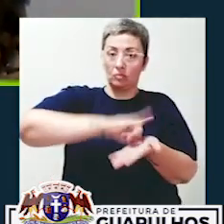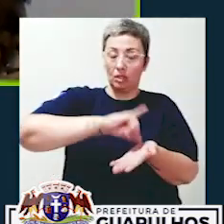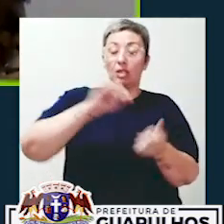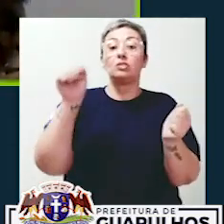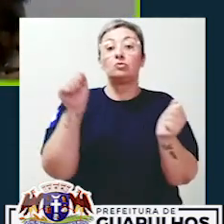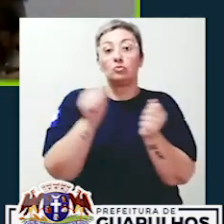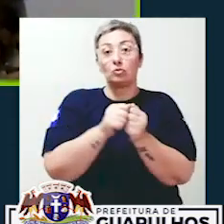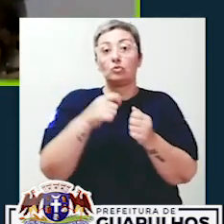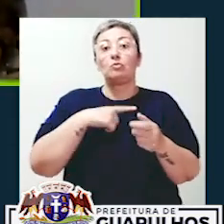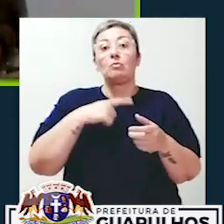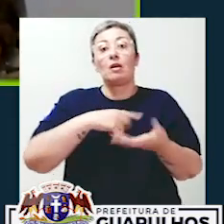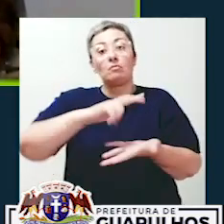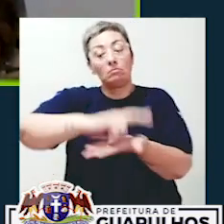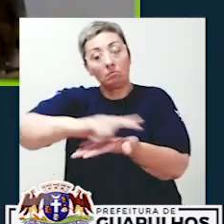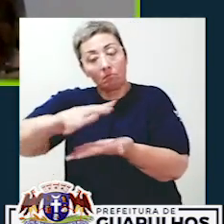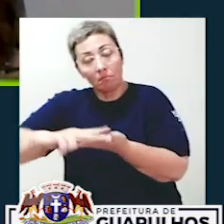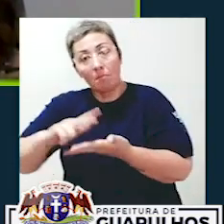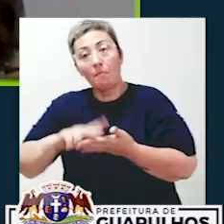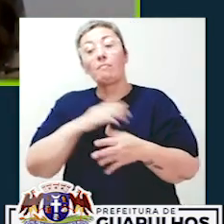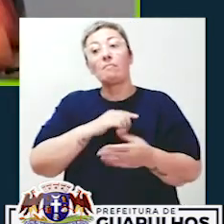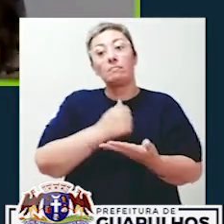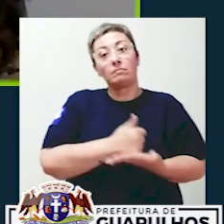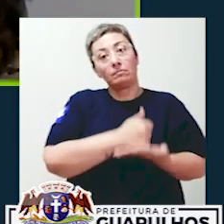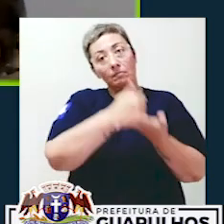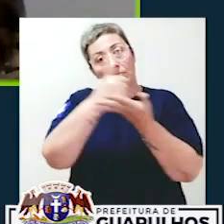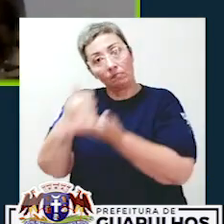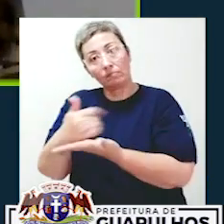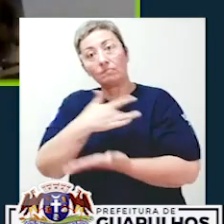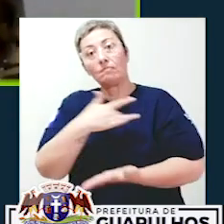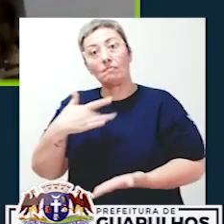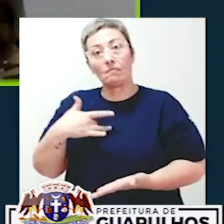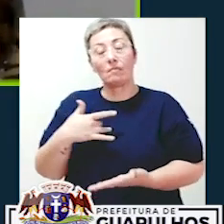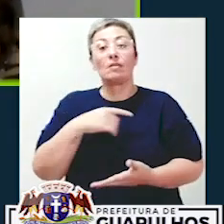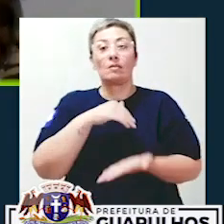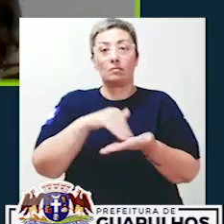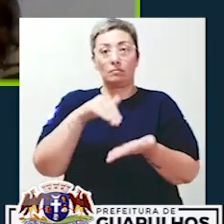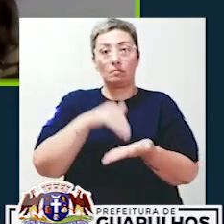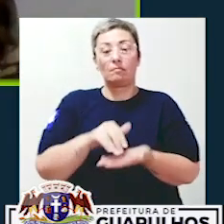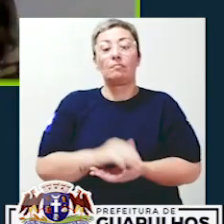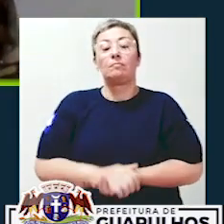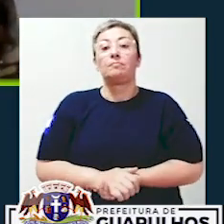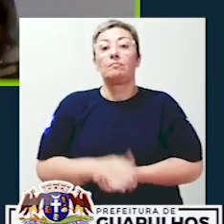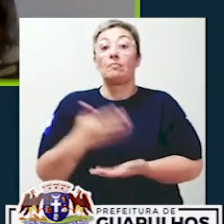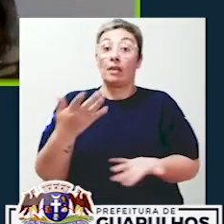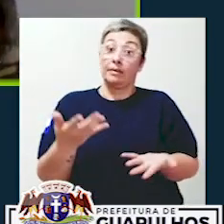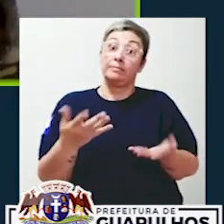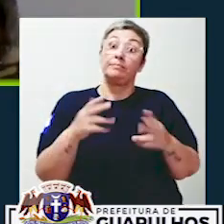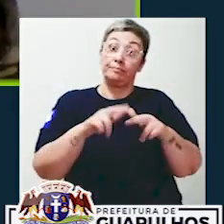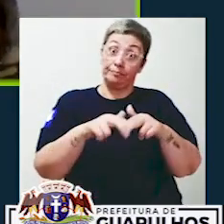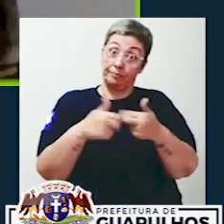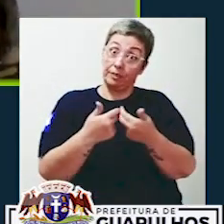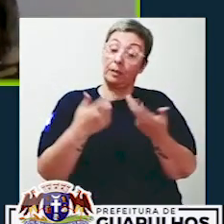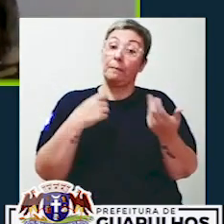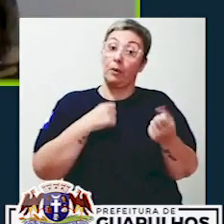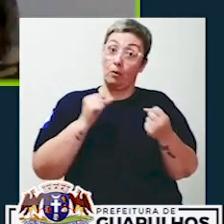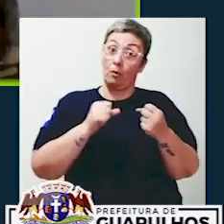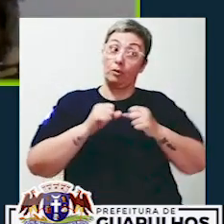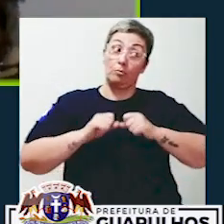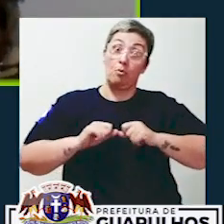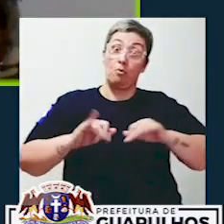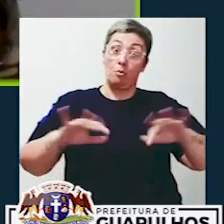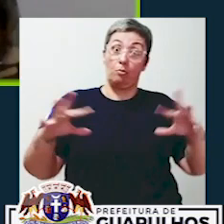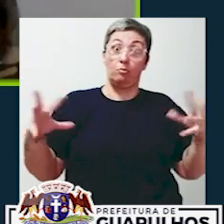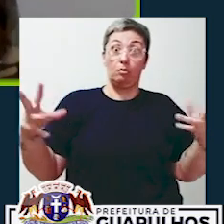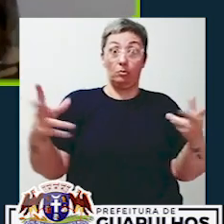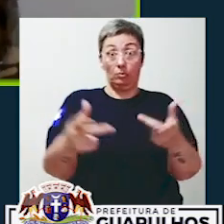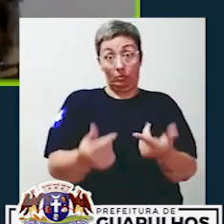junto a este equipamento para a acomodação dos usuários que serão encaminhados pela Secretaria de Saúde. Afinal, é algo que pode